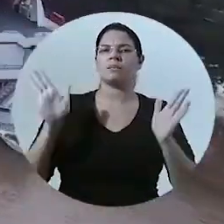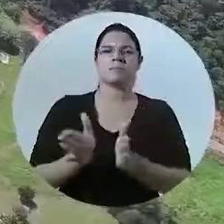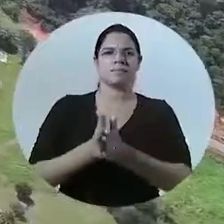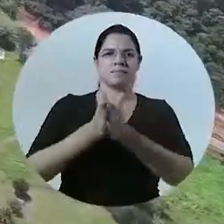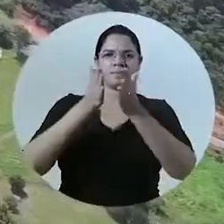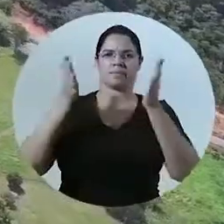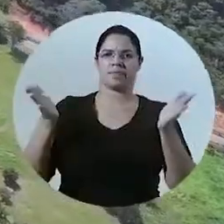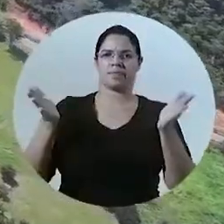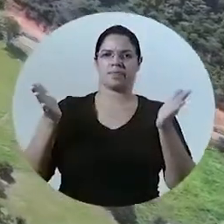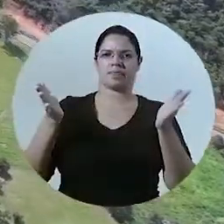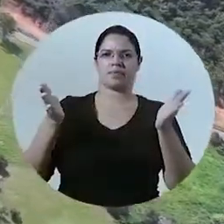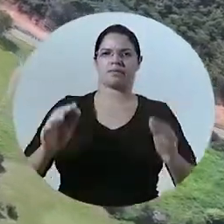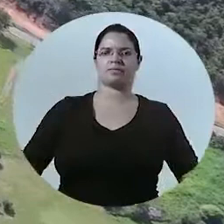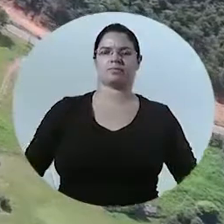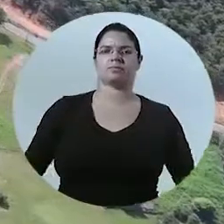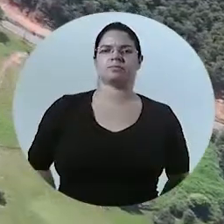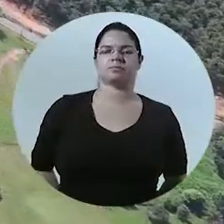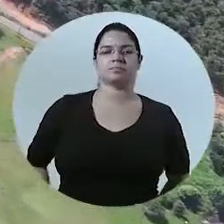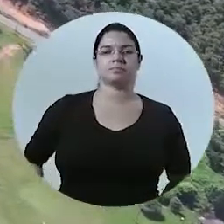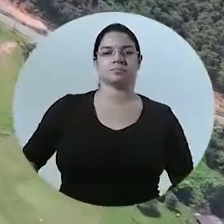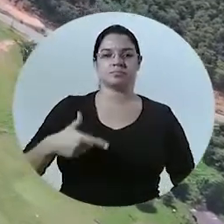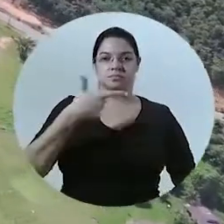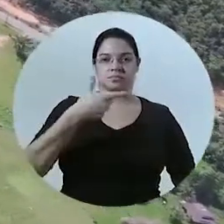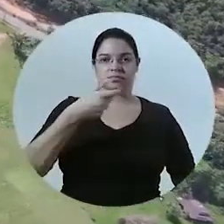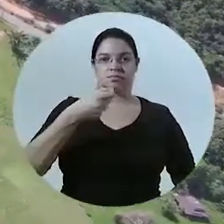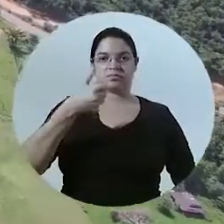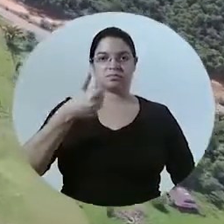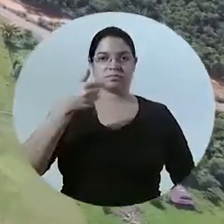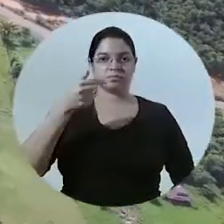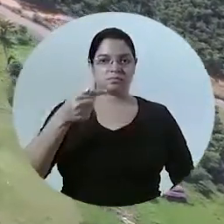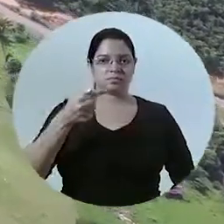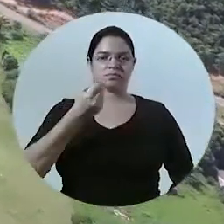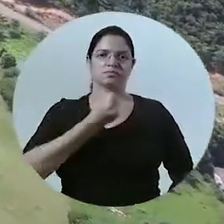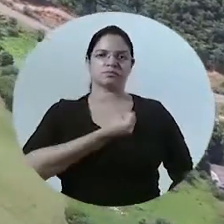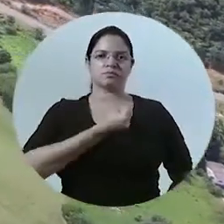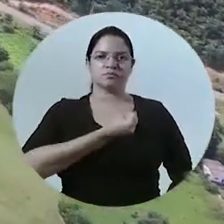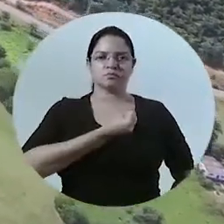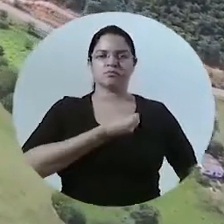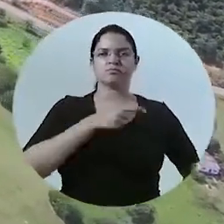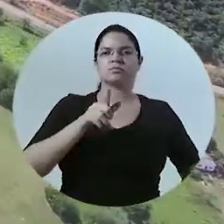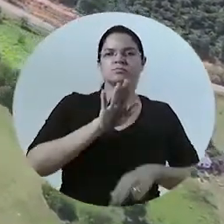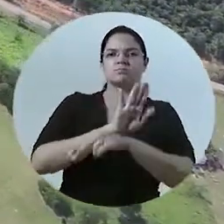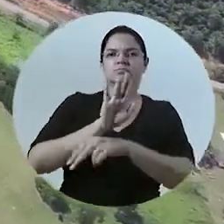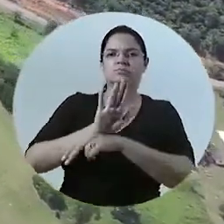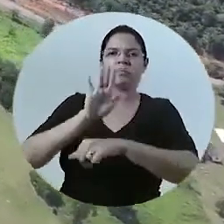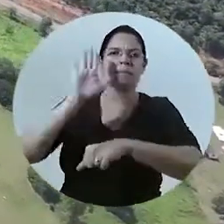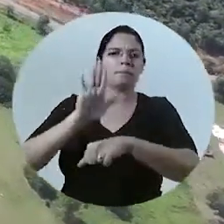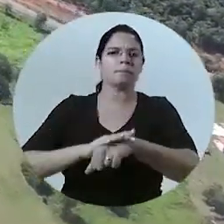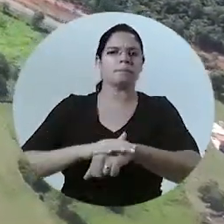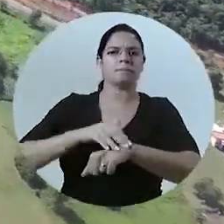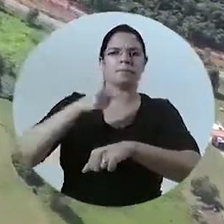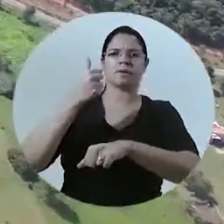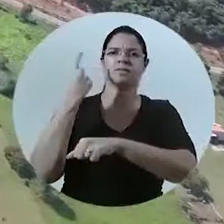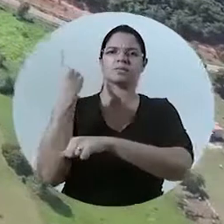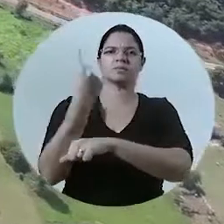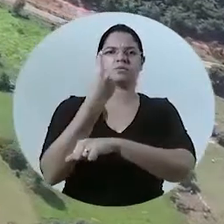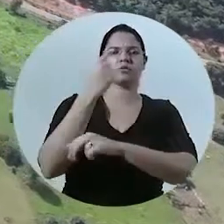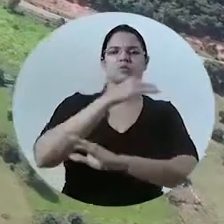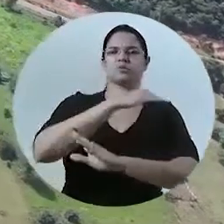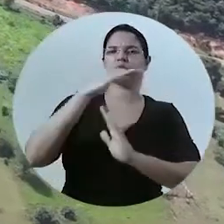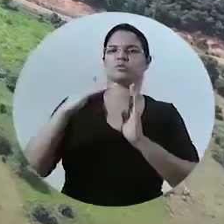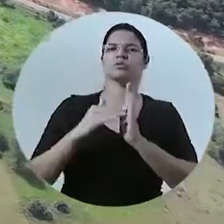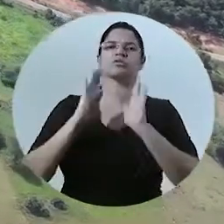em 2017 os números dos atendimentos superaram em tudo que já havíamos